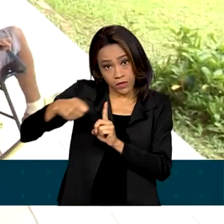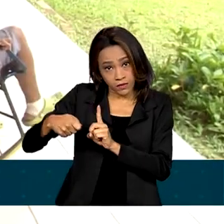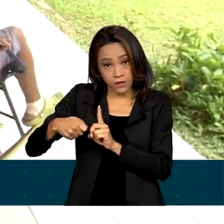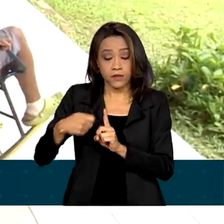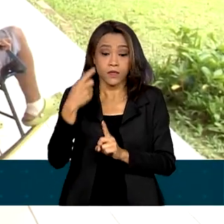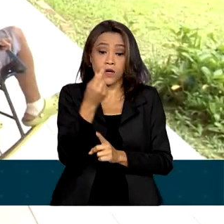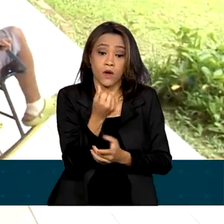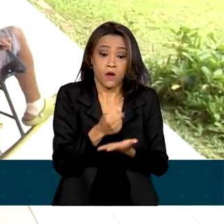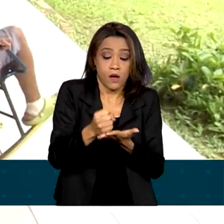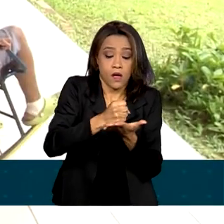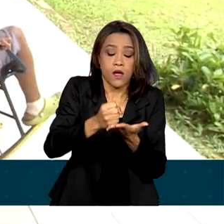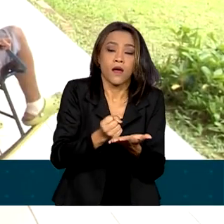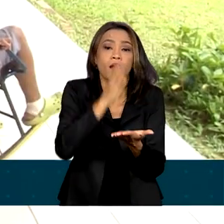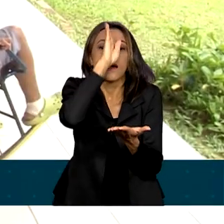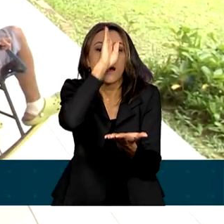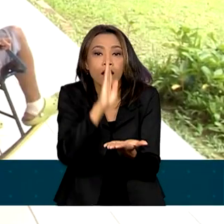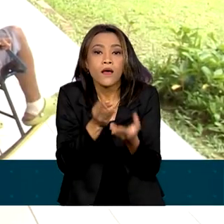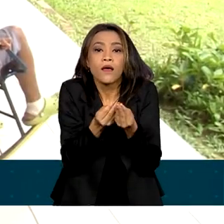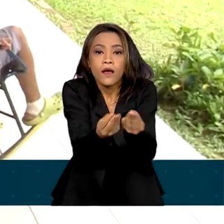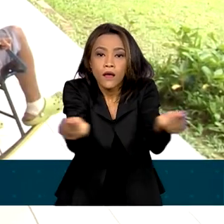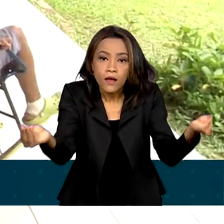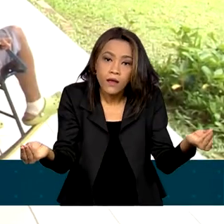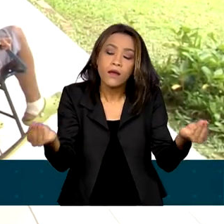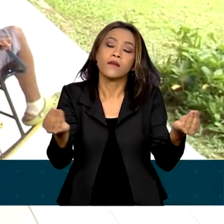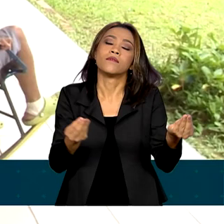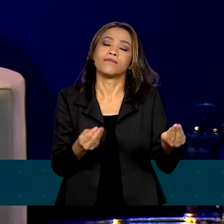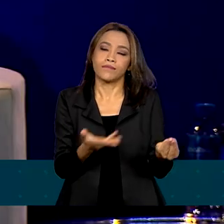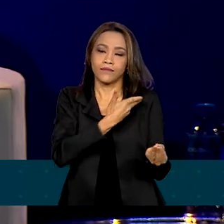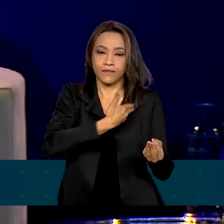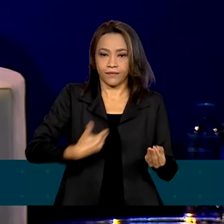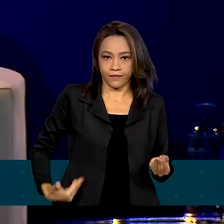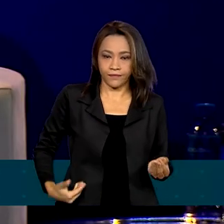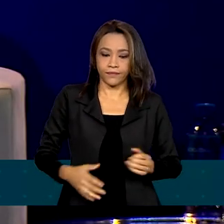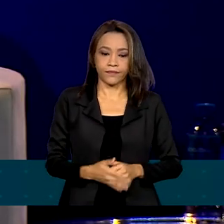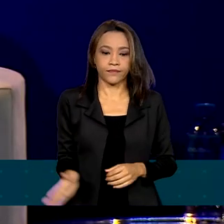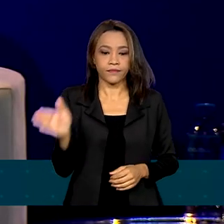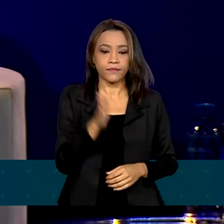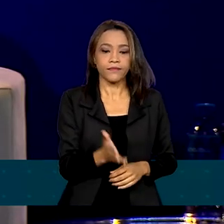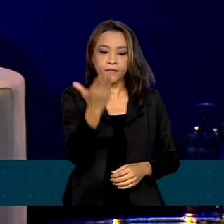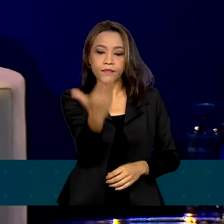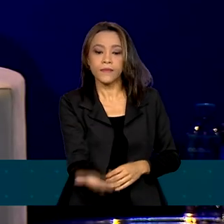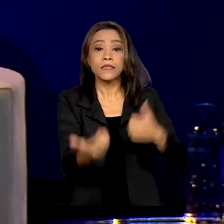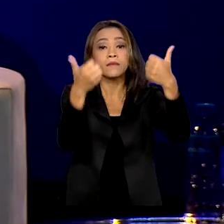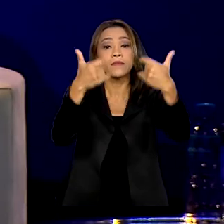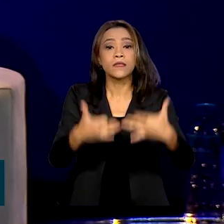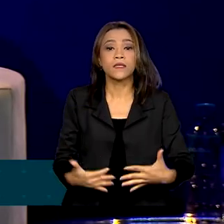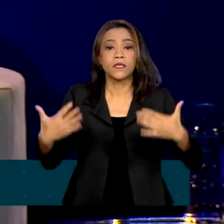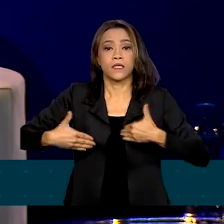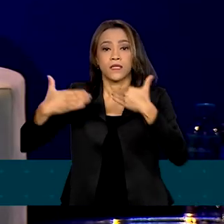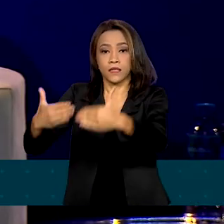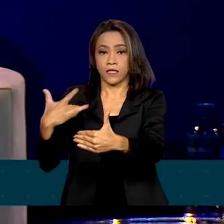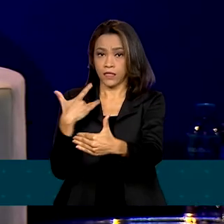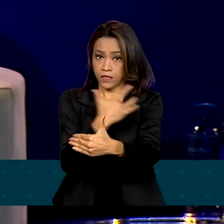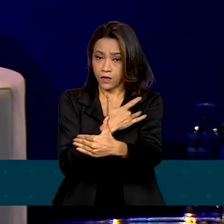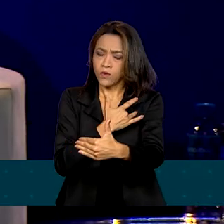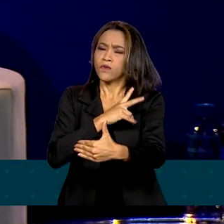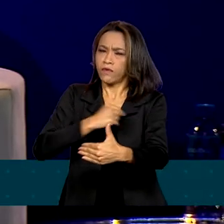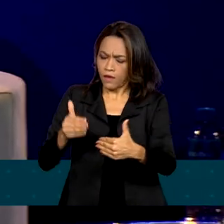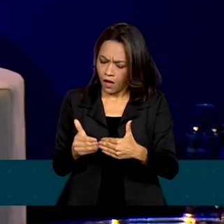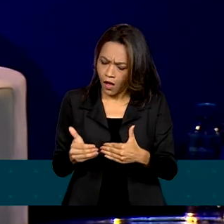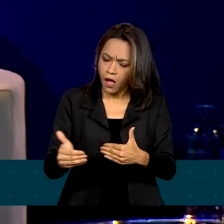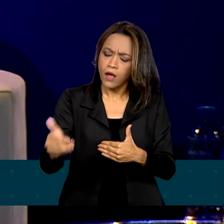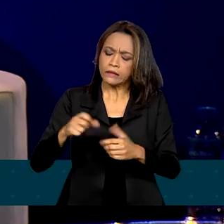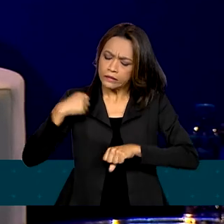fornecida gratuitamente pelo Sistema Único de Saúde. O Ministério da Saúde vai trabalhar incansavelmente